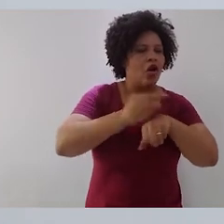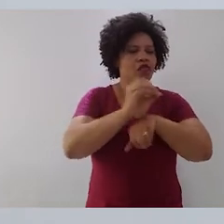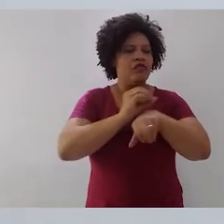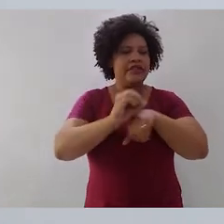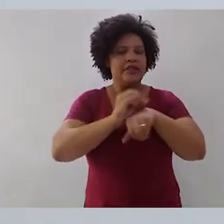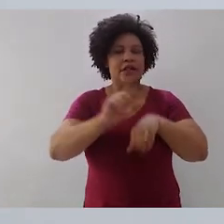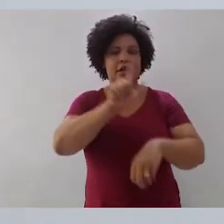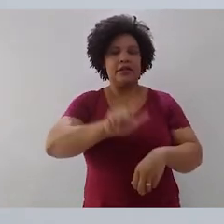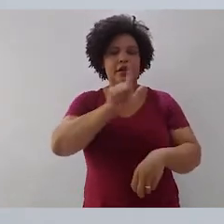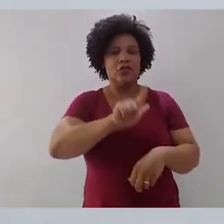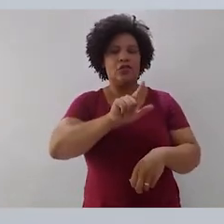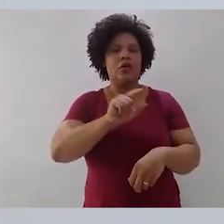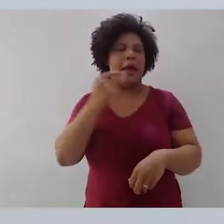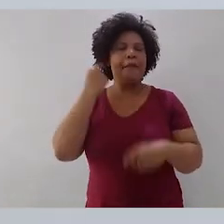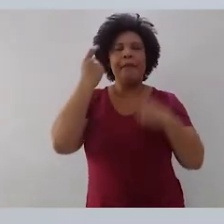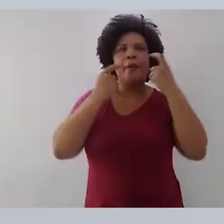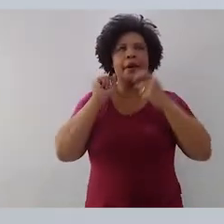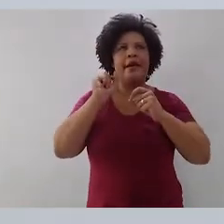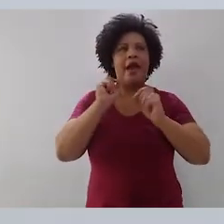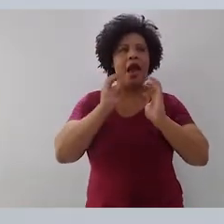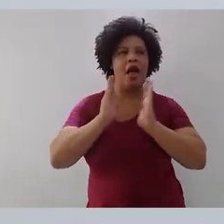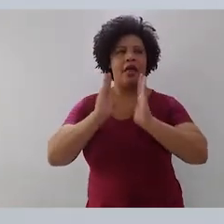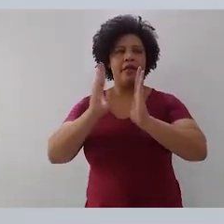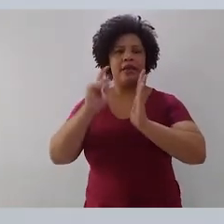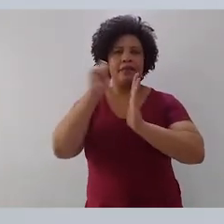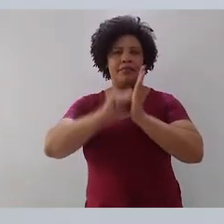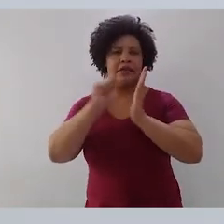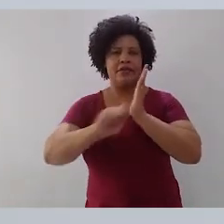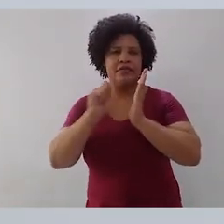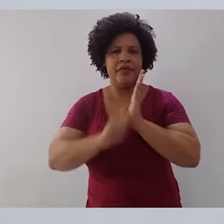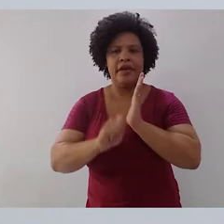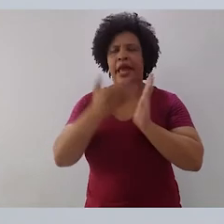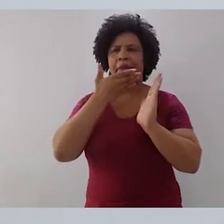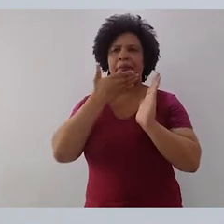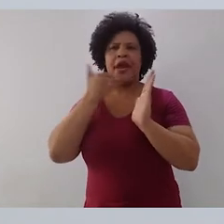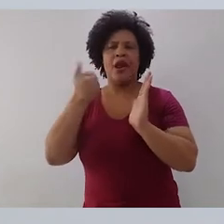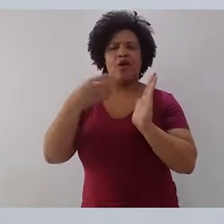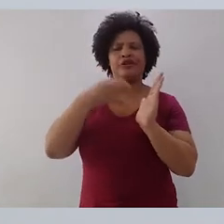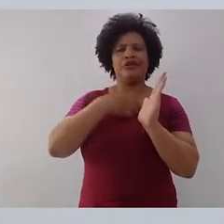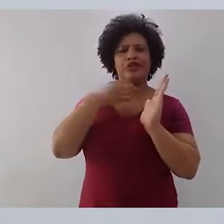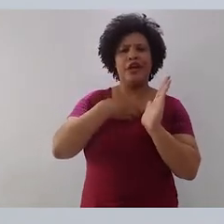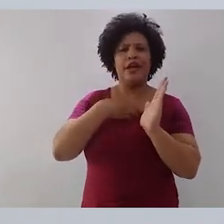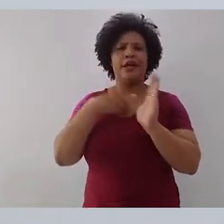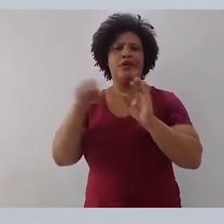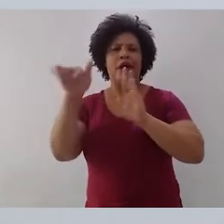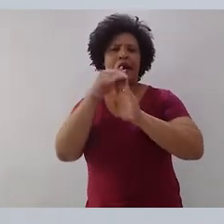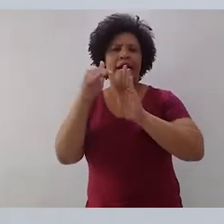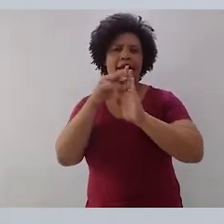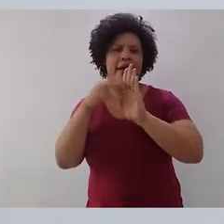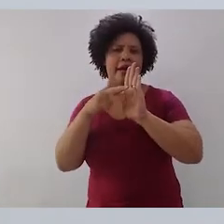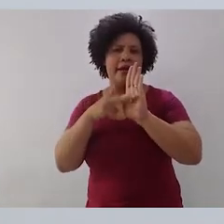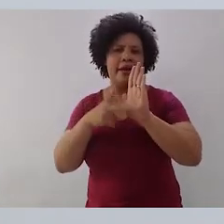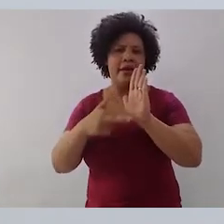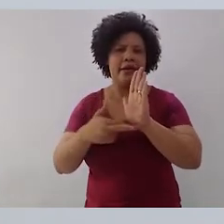a etapa do escrever. Querem saber qual é a melhor fórmula, quais são as regras que presidem a construção de